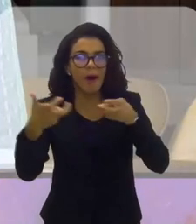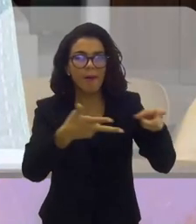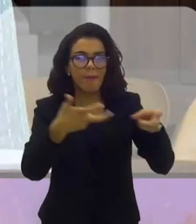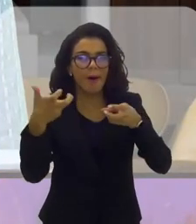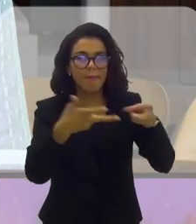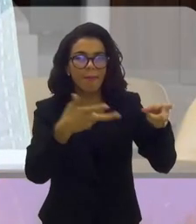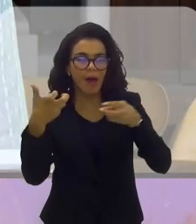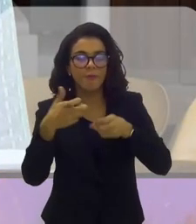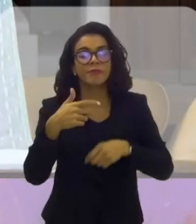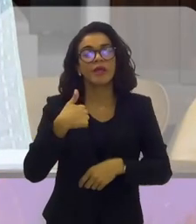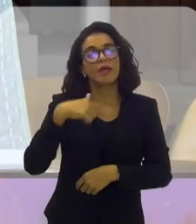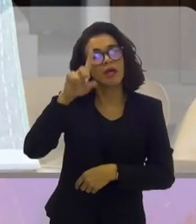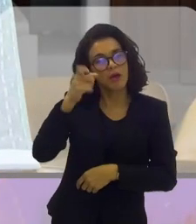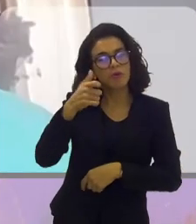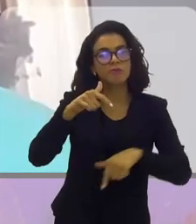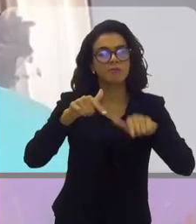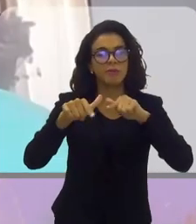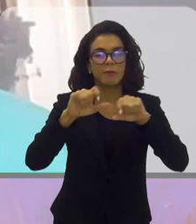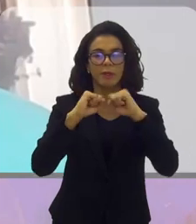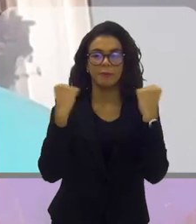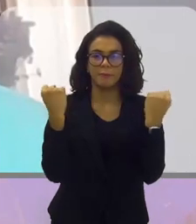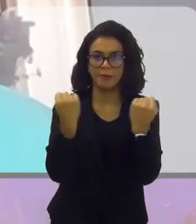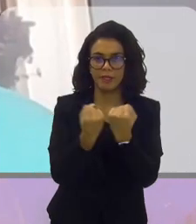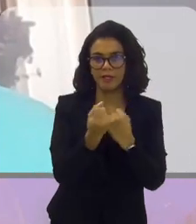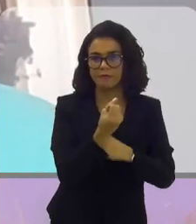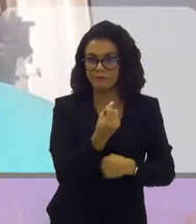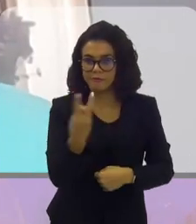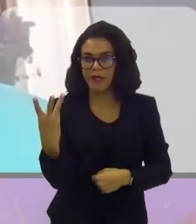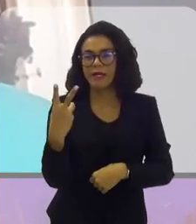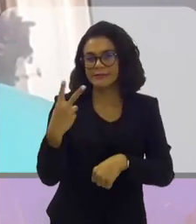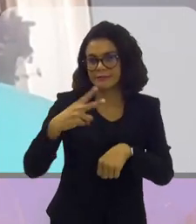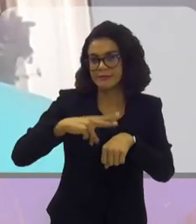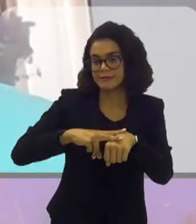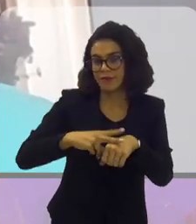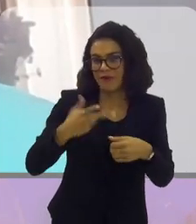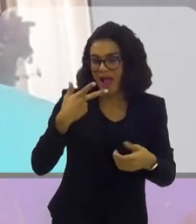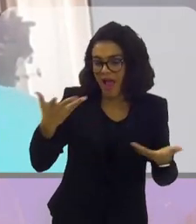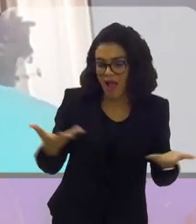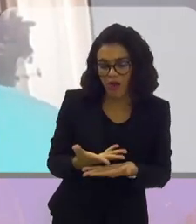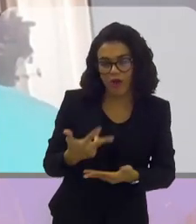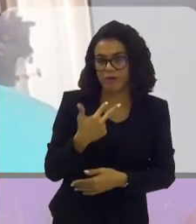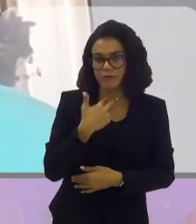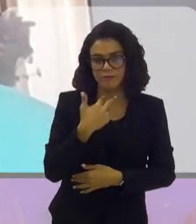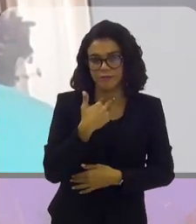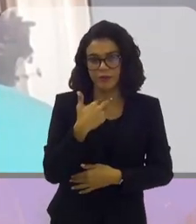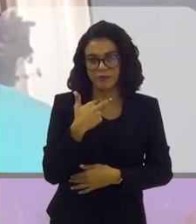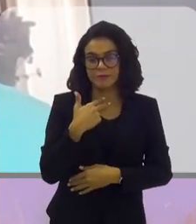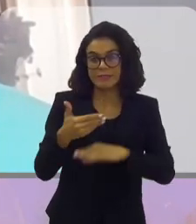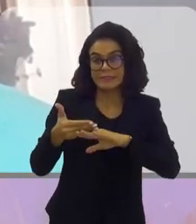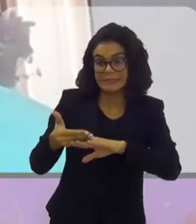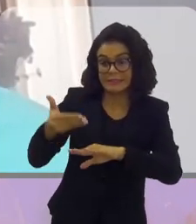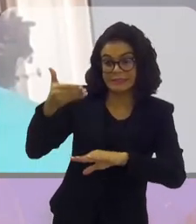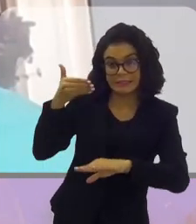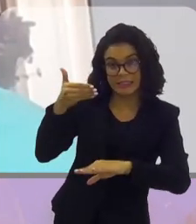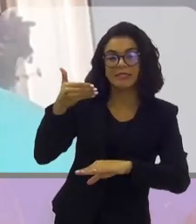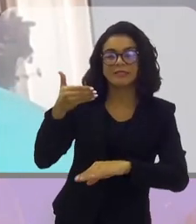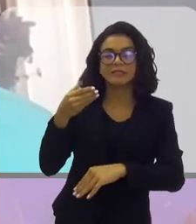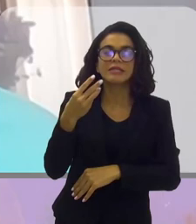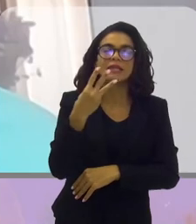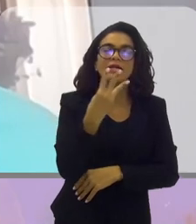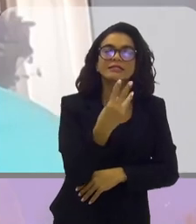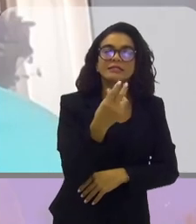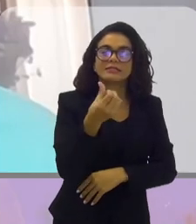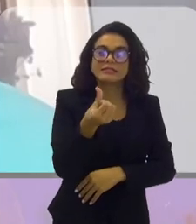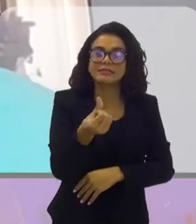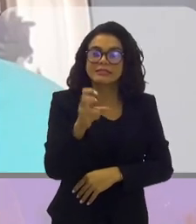Eu trabalhei no Maracanã algumas vezes, muitas vezes, e eu não posso falar do agora, mas posso te dizer que era normal em 365